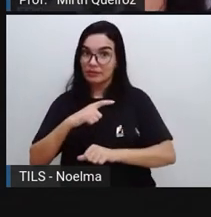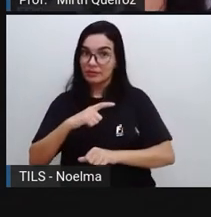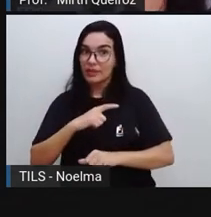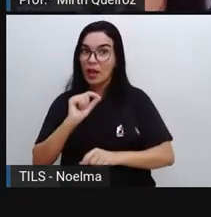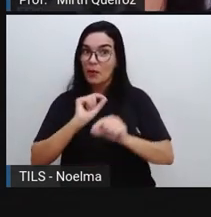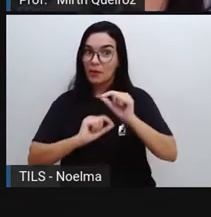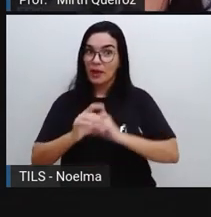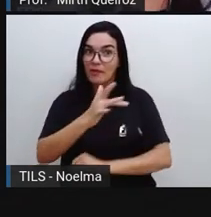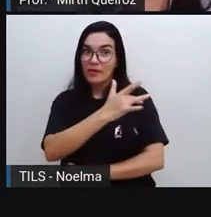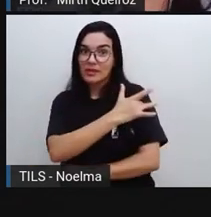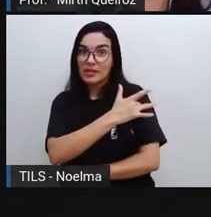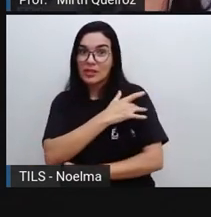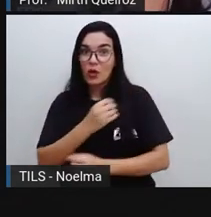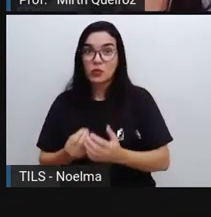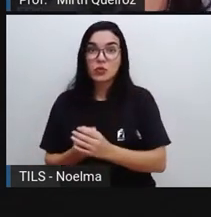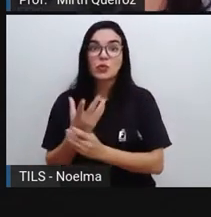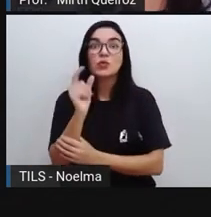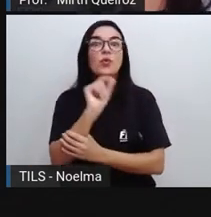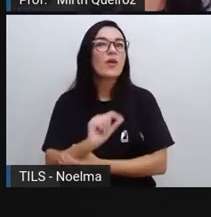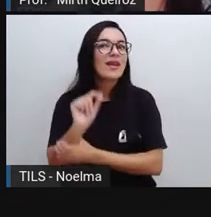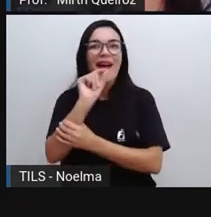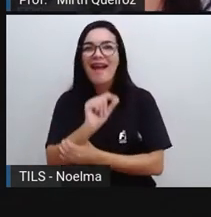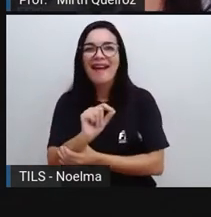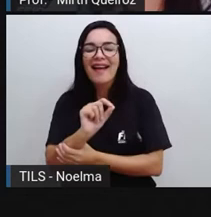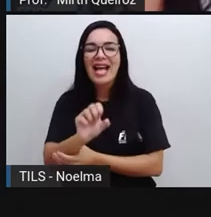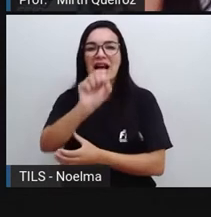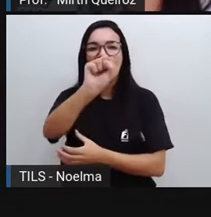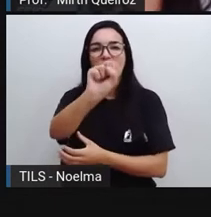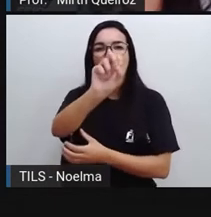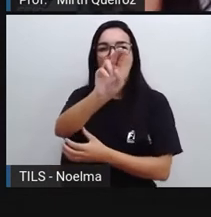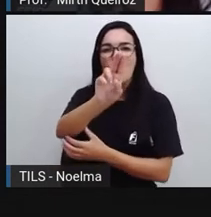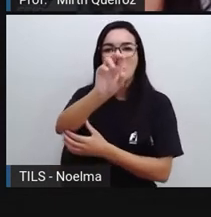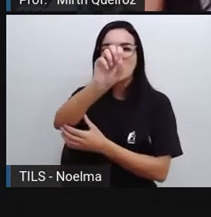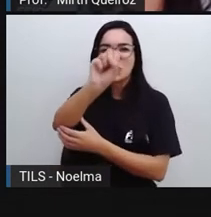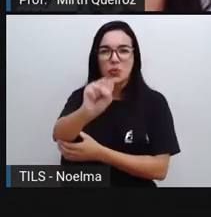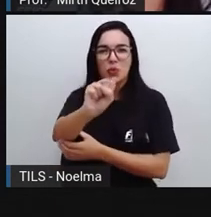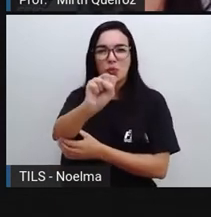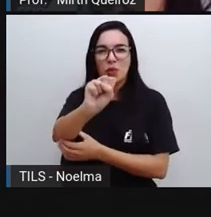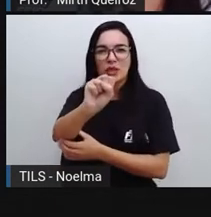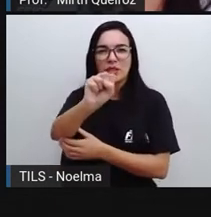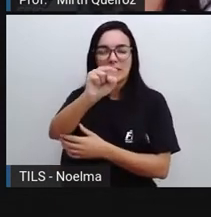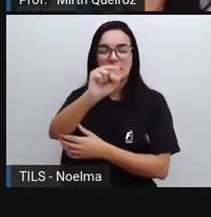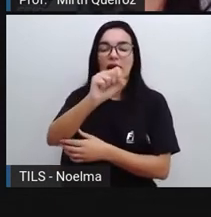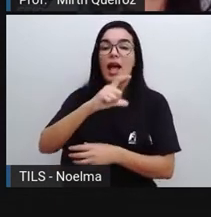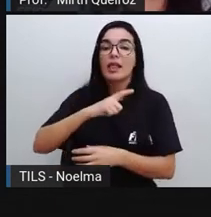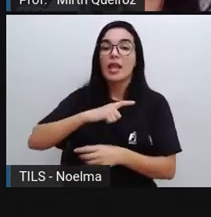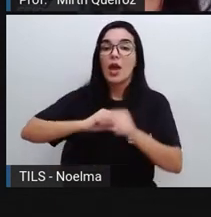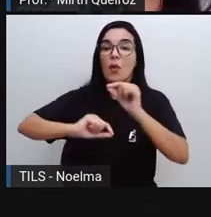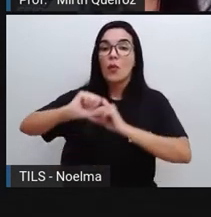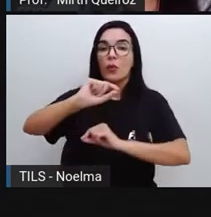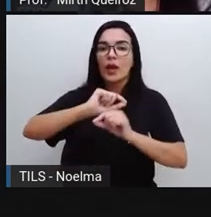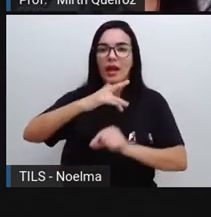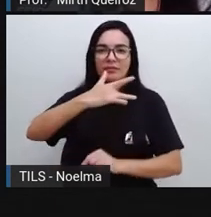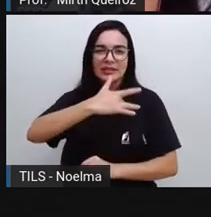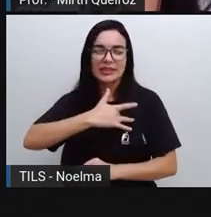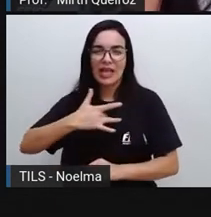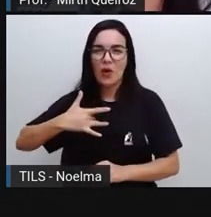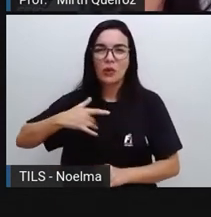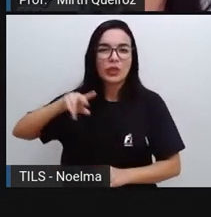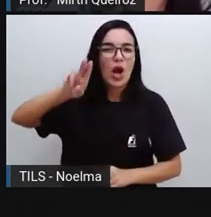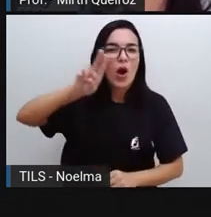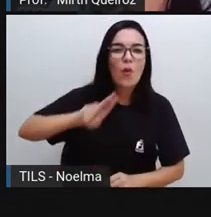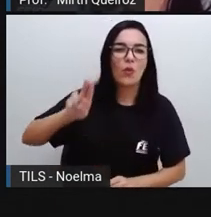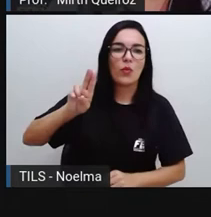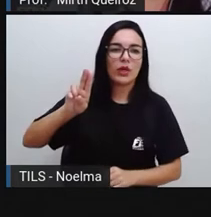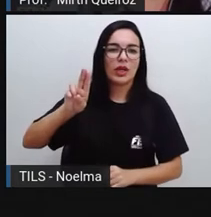advento, né? Surge o quê? O Sistema Único de Saúde, que vem salvando aí muitas vidas. A